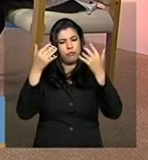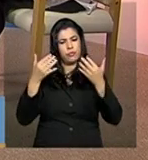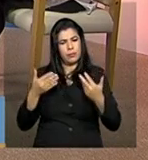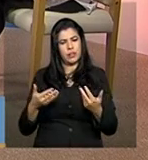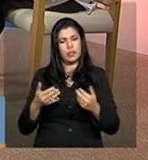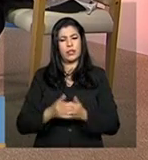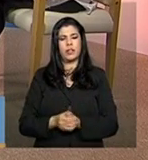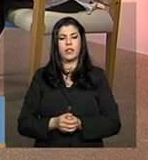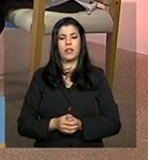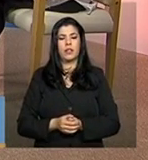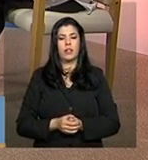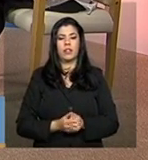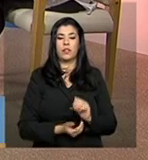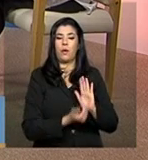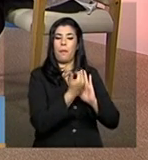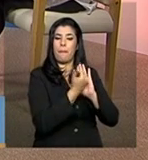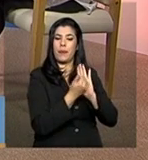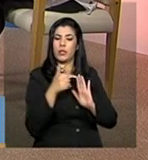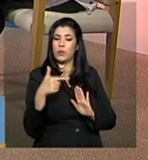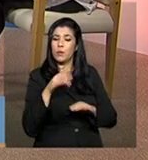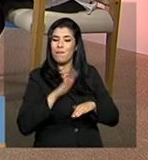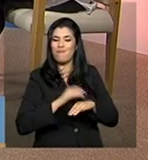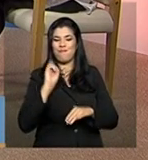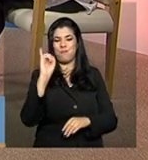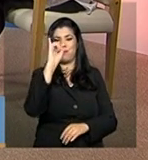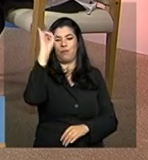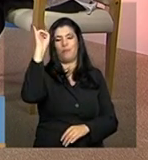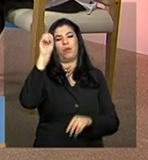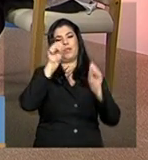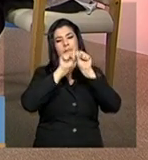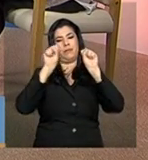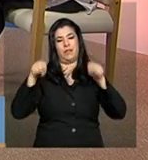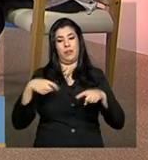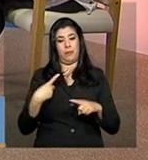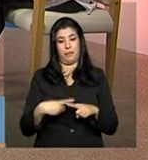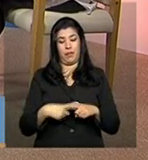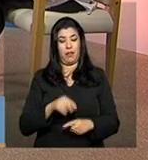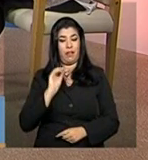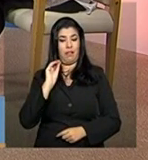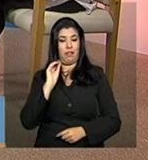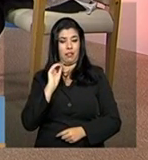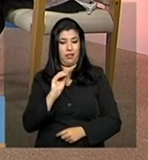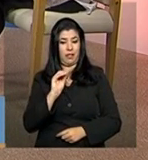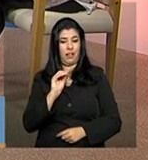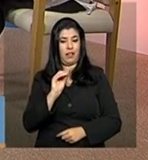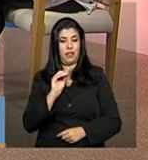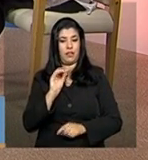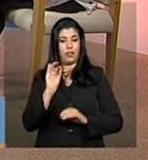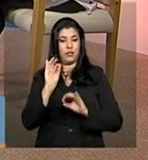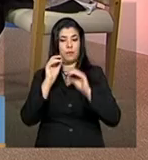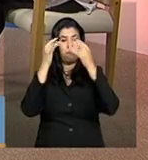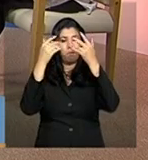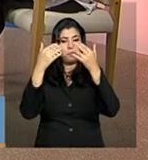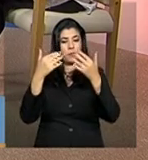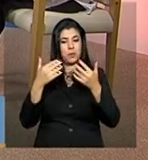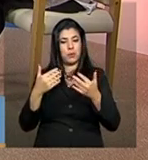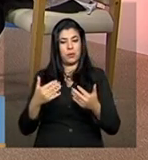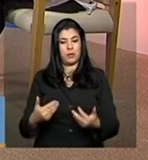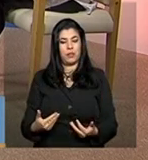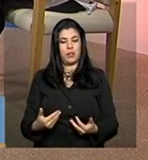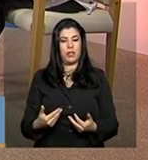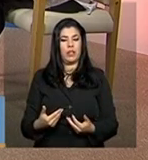a sessão 2, ela é a sessão mais importante do sistema, porque é nessa sessão onde são descritas a